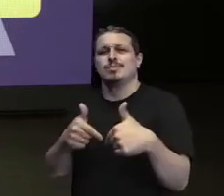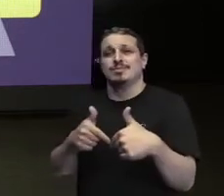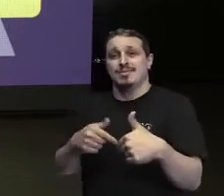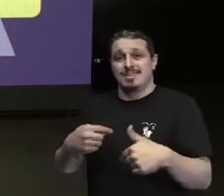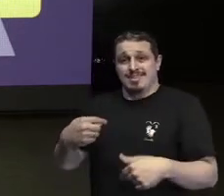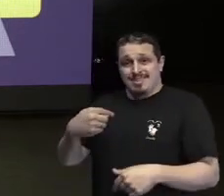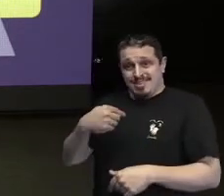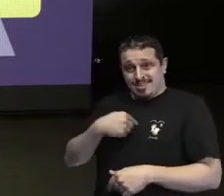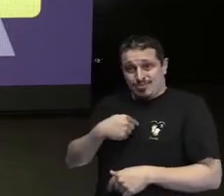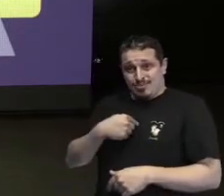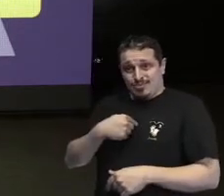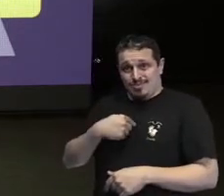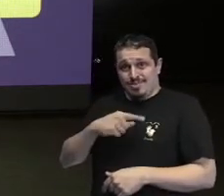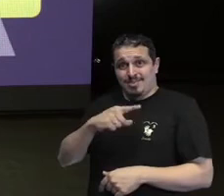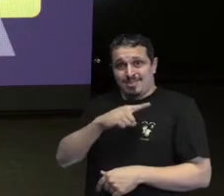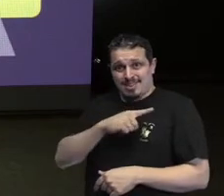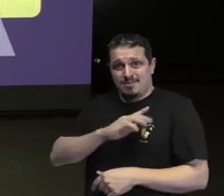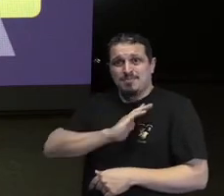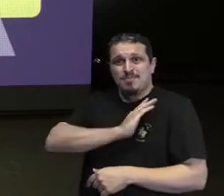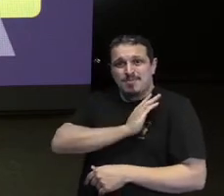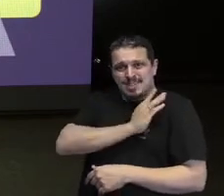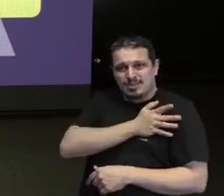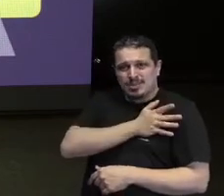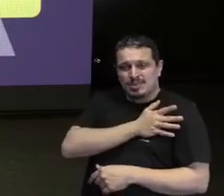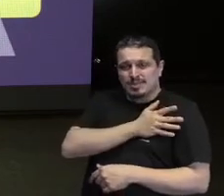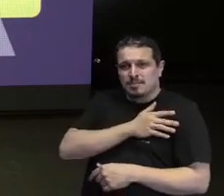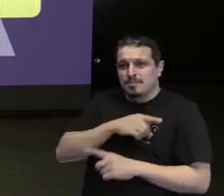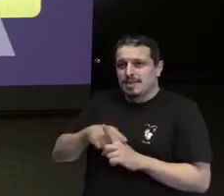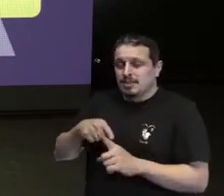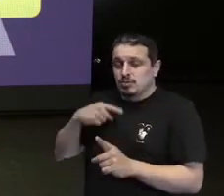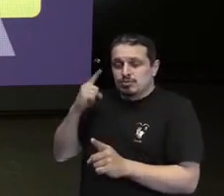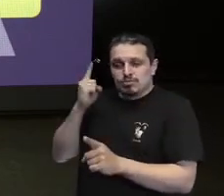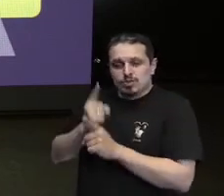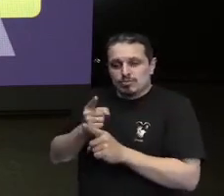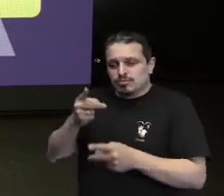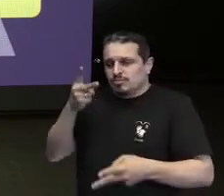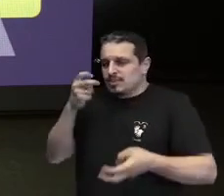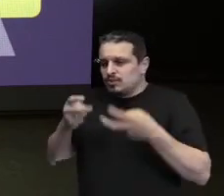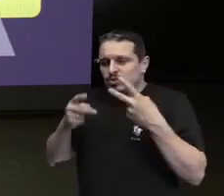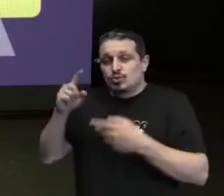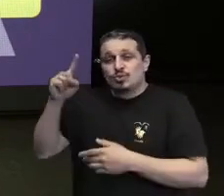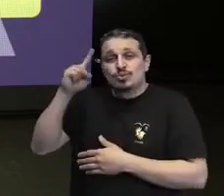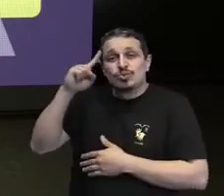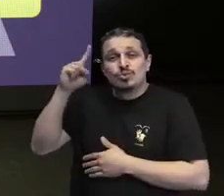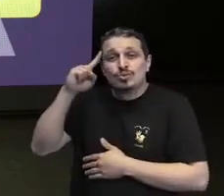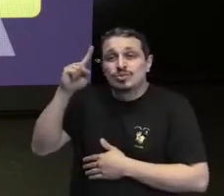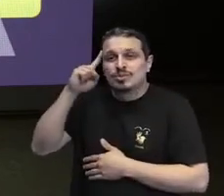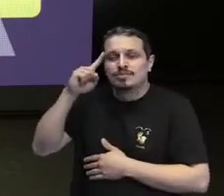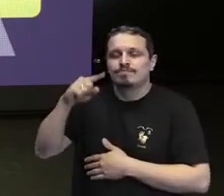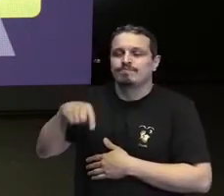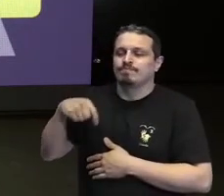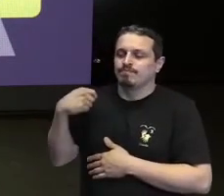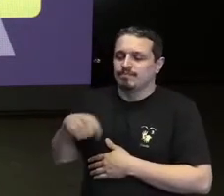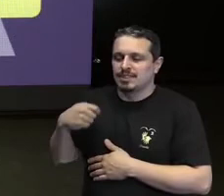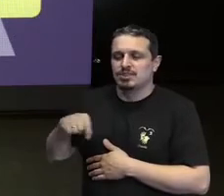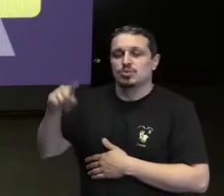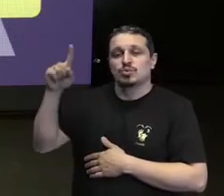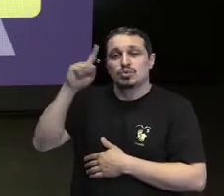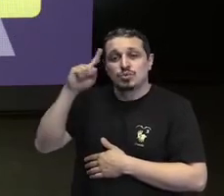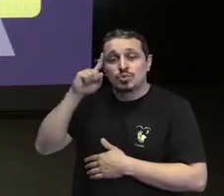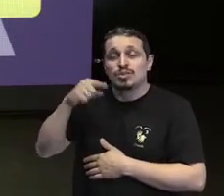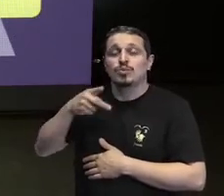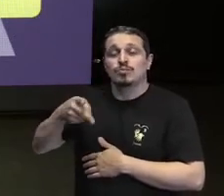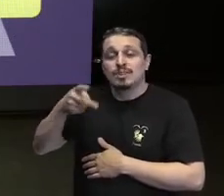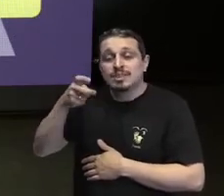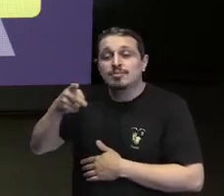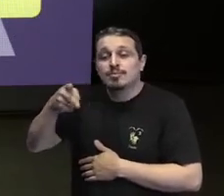preconceituosas, vejo vários vieses todos os dias. Então a gente pratica muito intencionalidade. Tá bom? Como que a